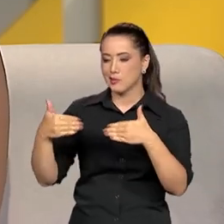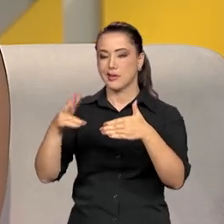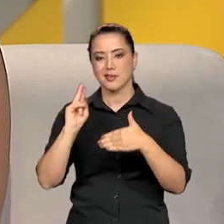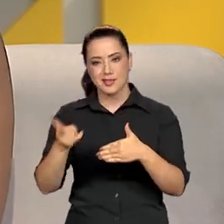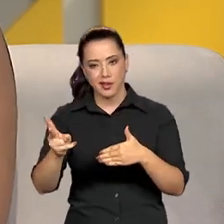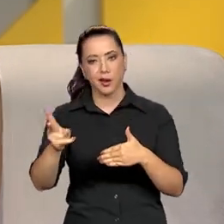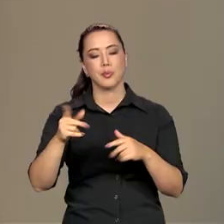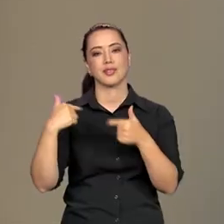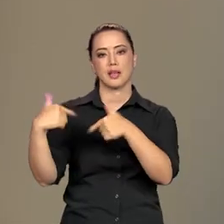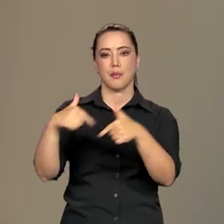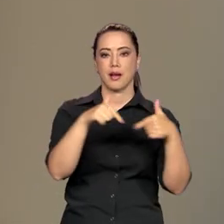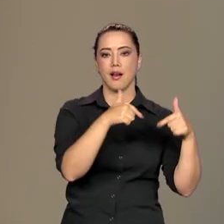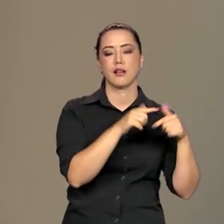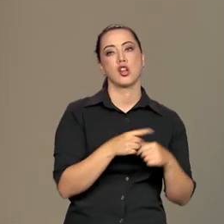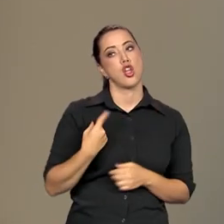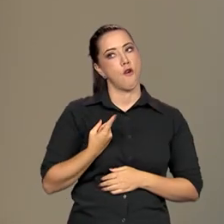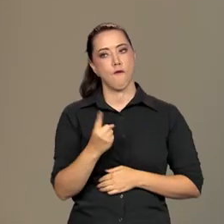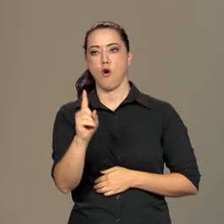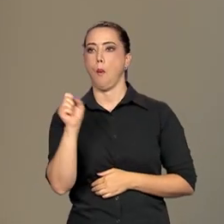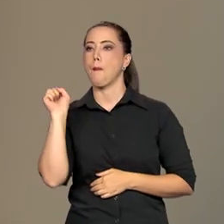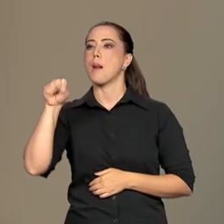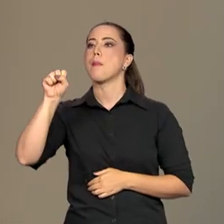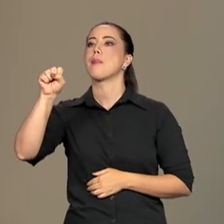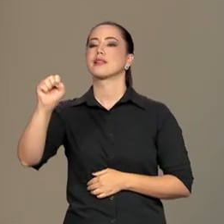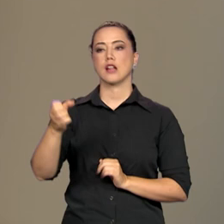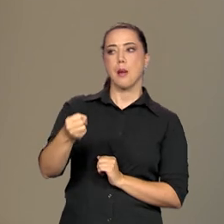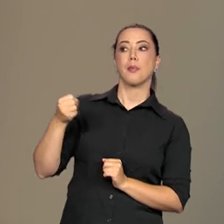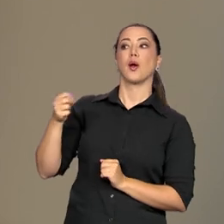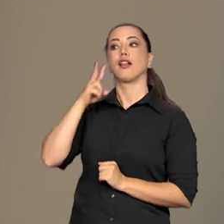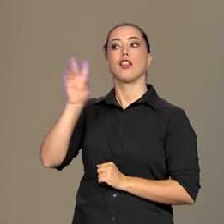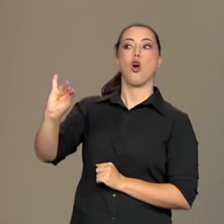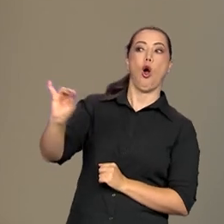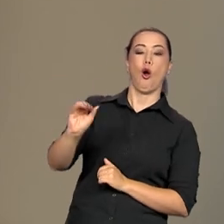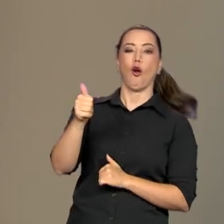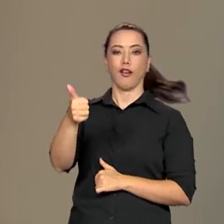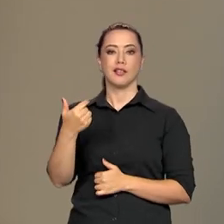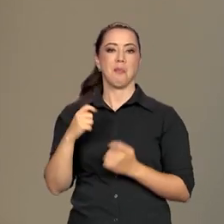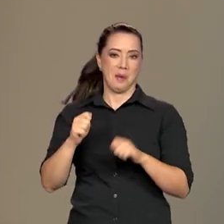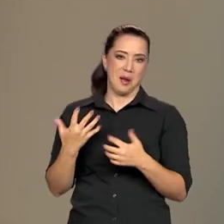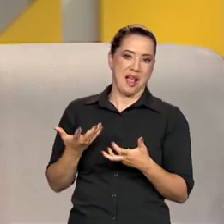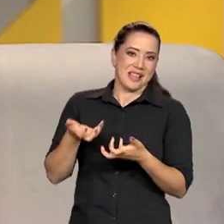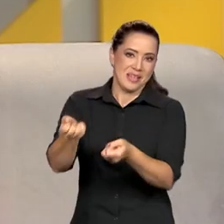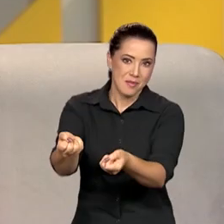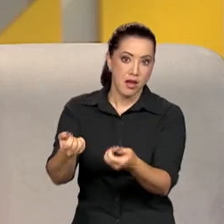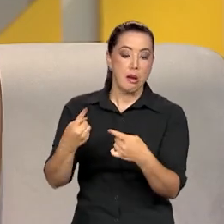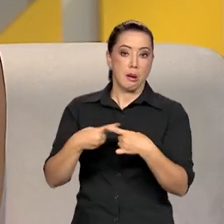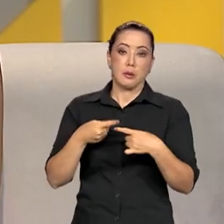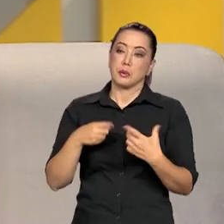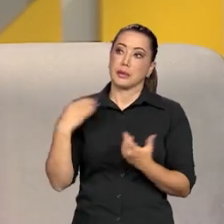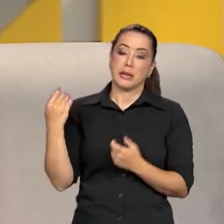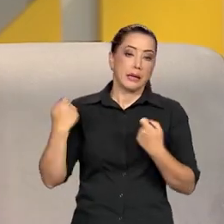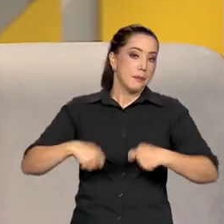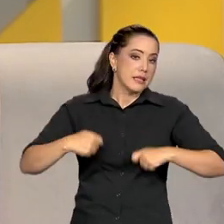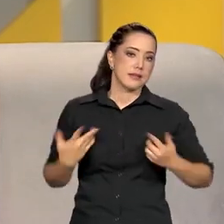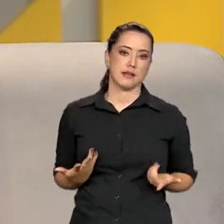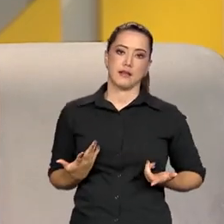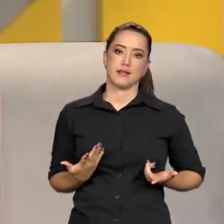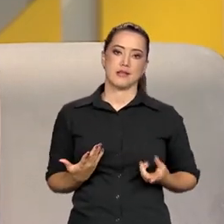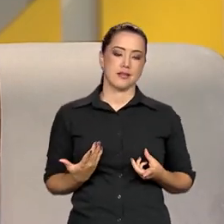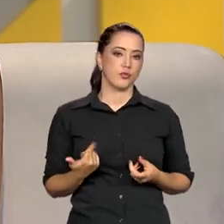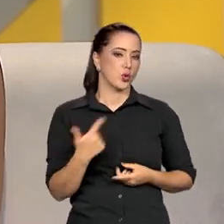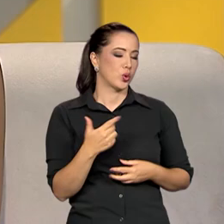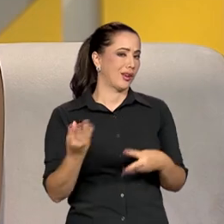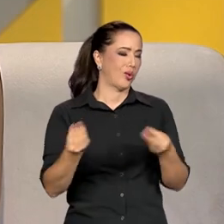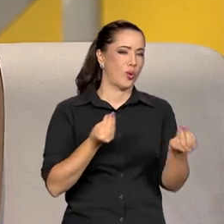reunião tem ministerial, que é, vou bater de porta em porta e eu espero que vocês nos recebam, assim, porque vai ser necessário. Eu acho que não tem como,